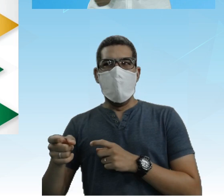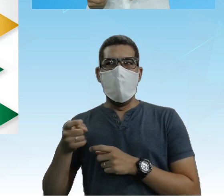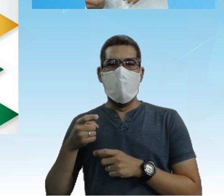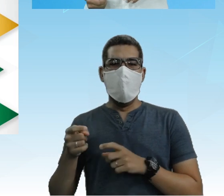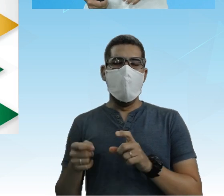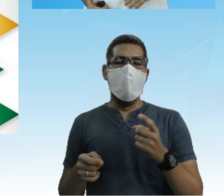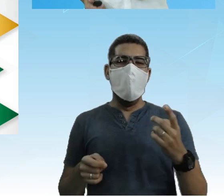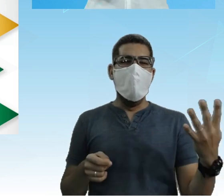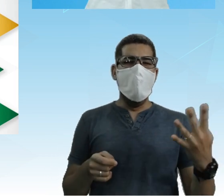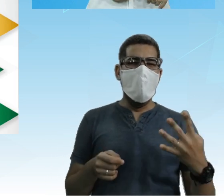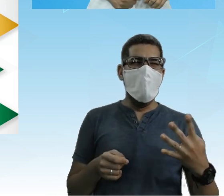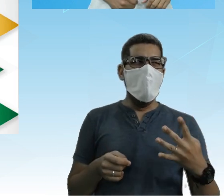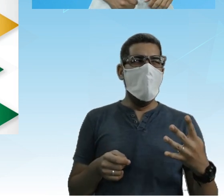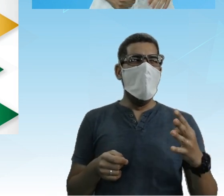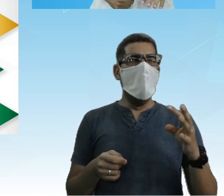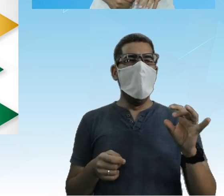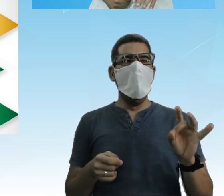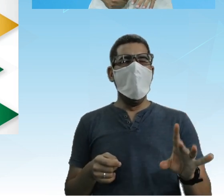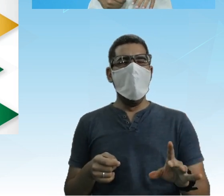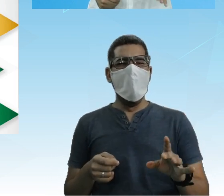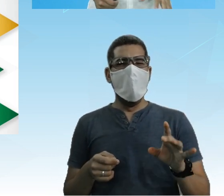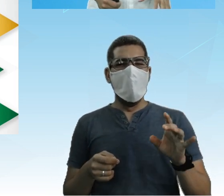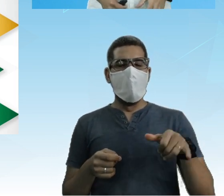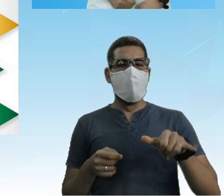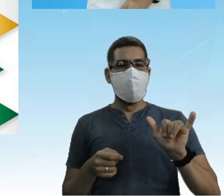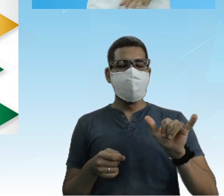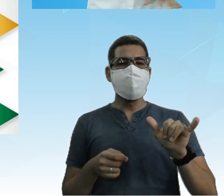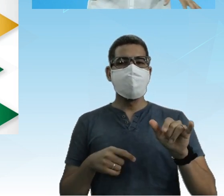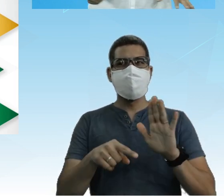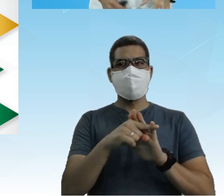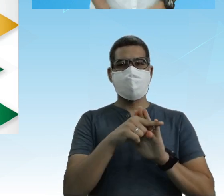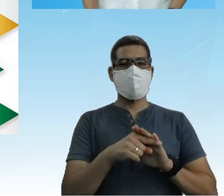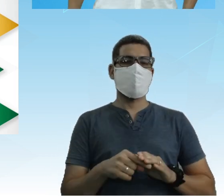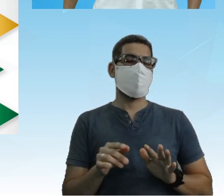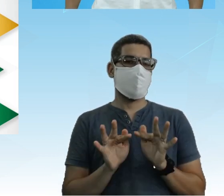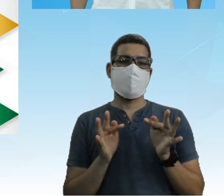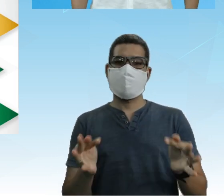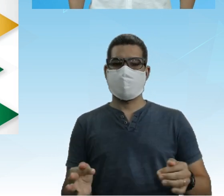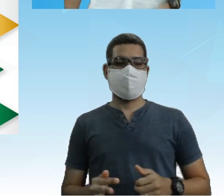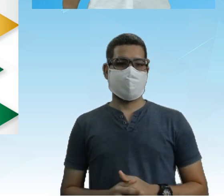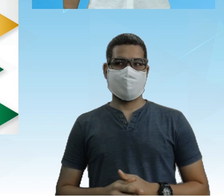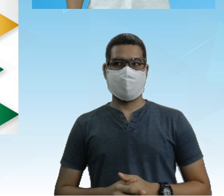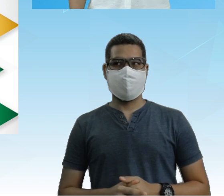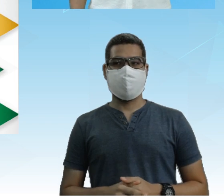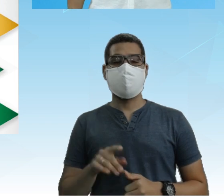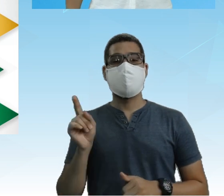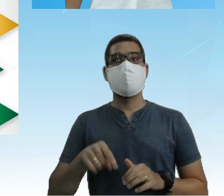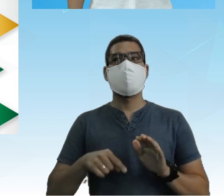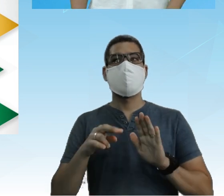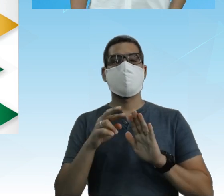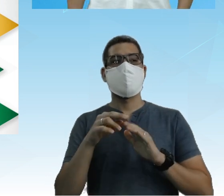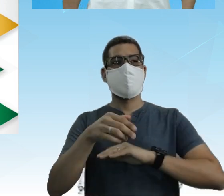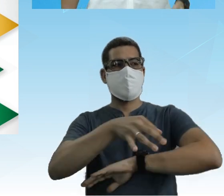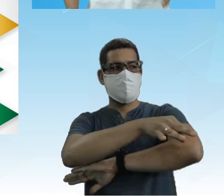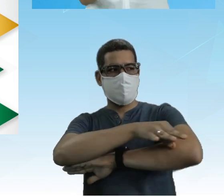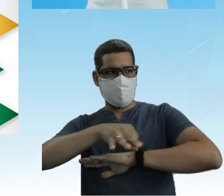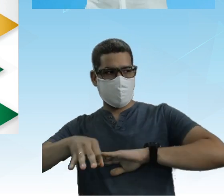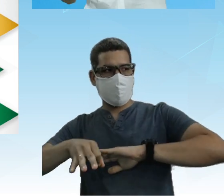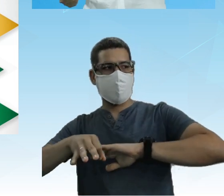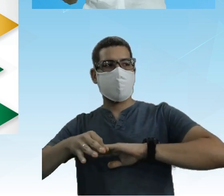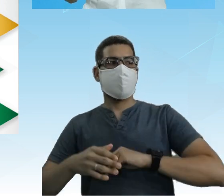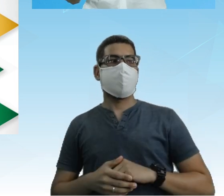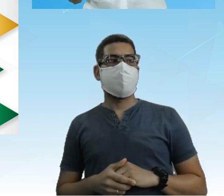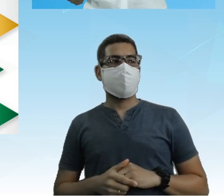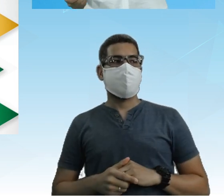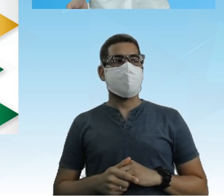No quarto quadrante Apenas o valor de Y Negativo Simples de lembrar Tá bom? É uma régua É só lembrar dela Quem